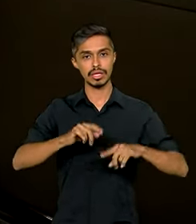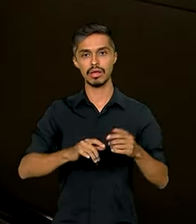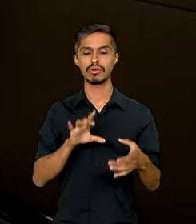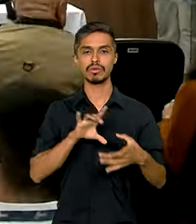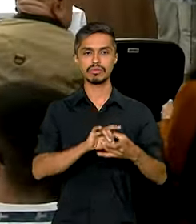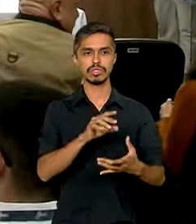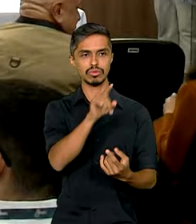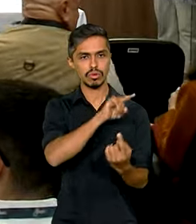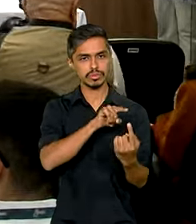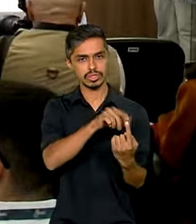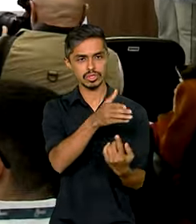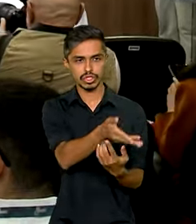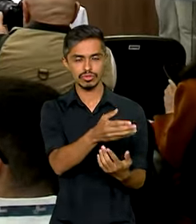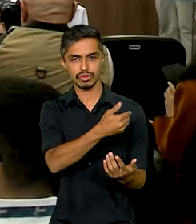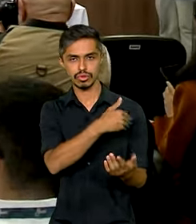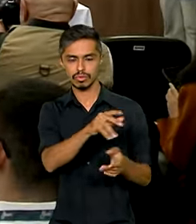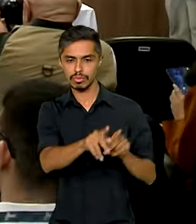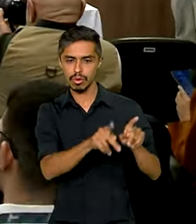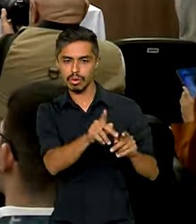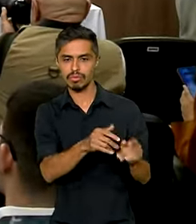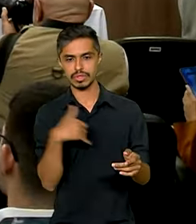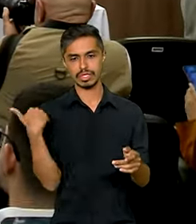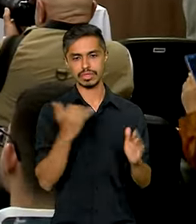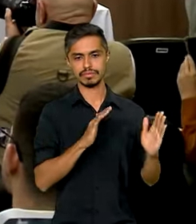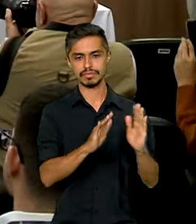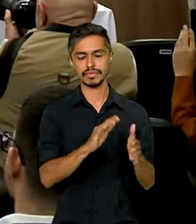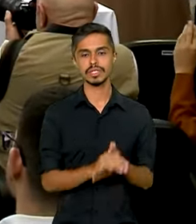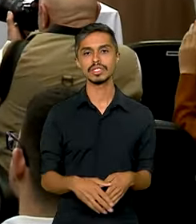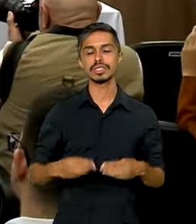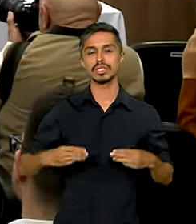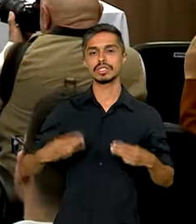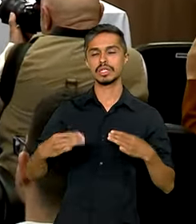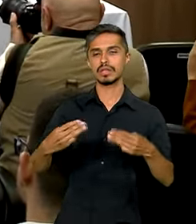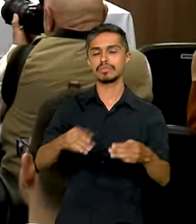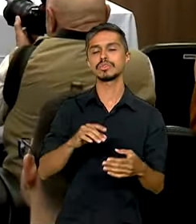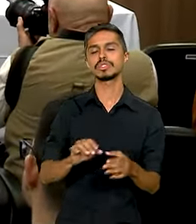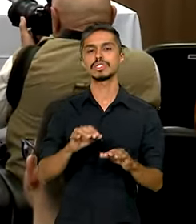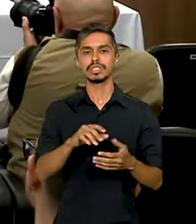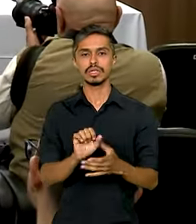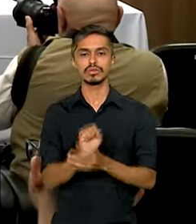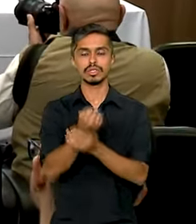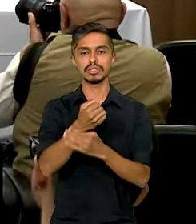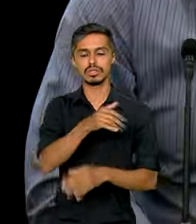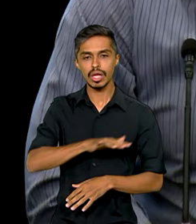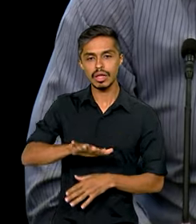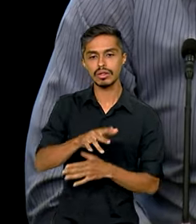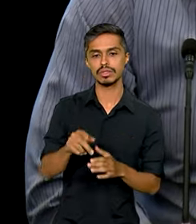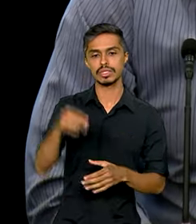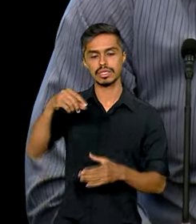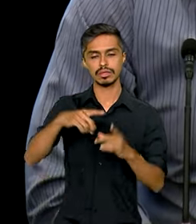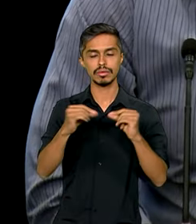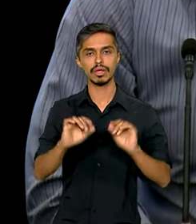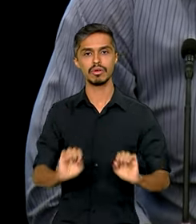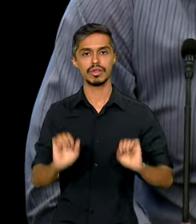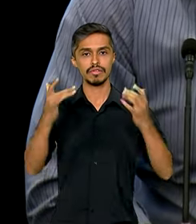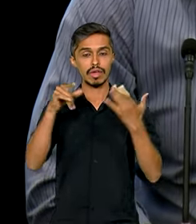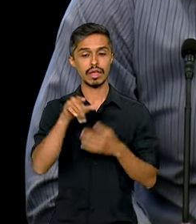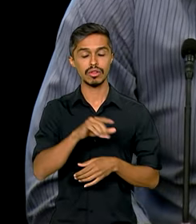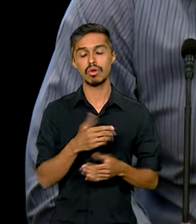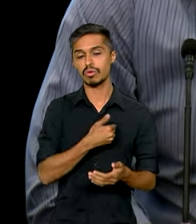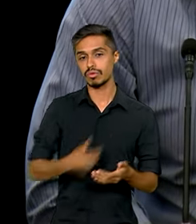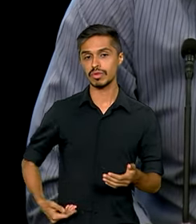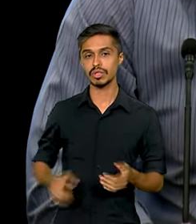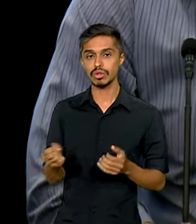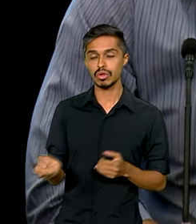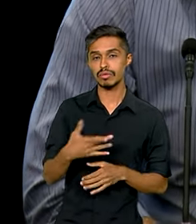o público-alvo. Em cerimônia realizada no Ministério da Justiça e Segurança Pública, em Brasília, o governo federal lançou o novo